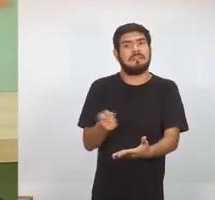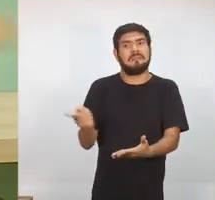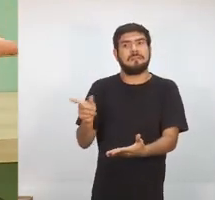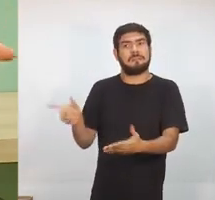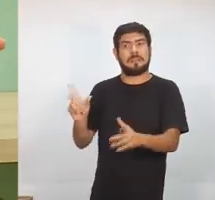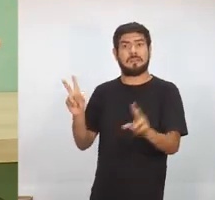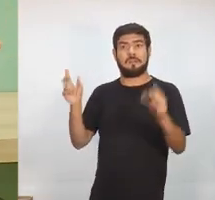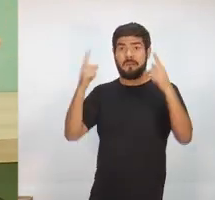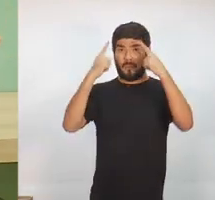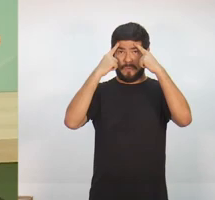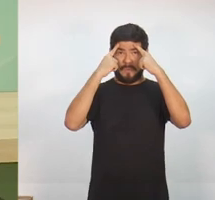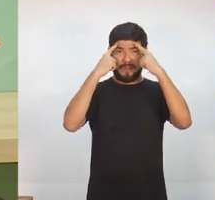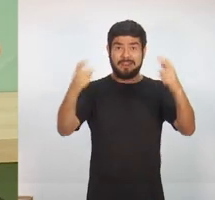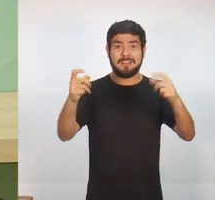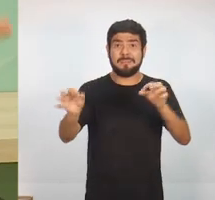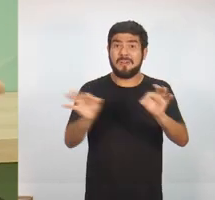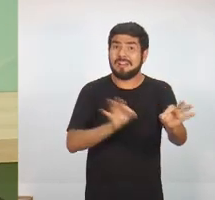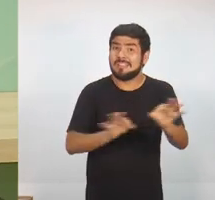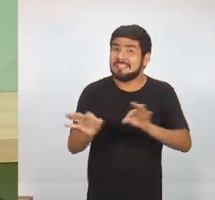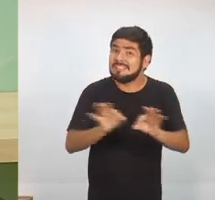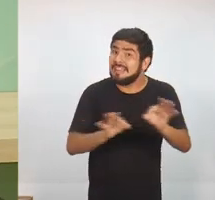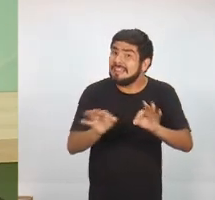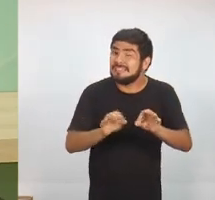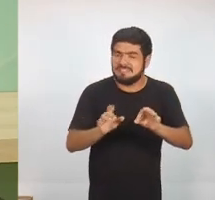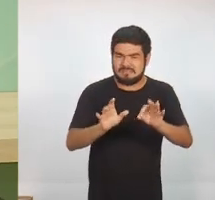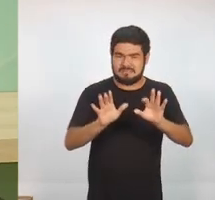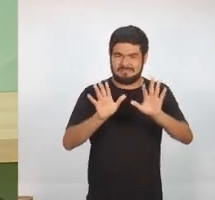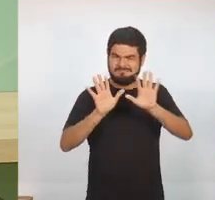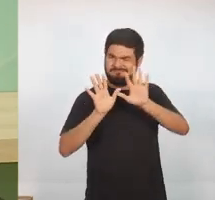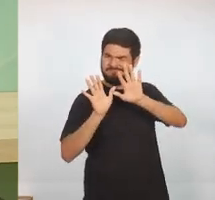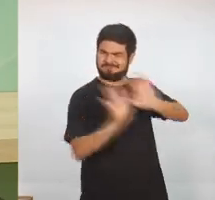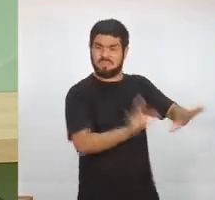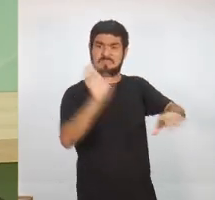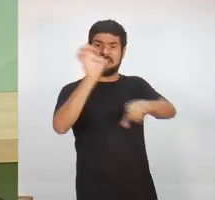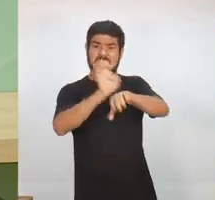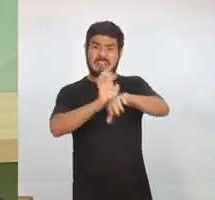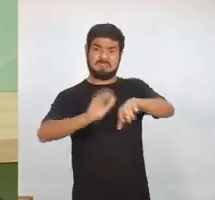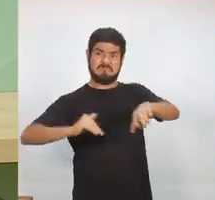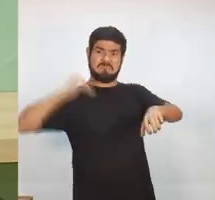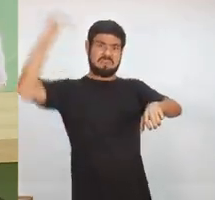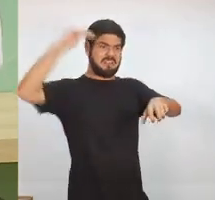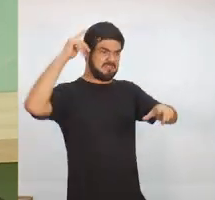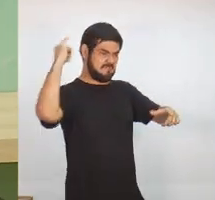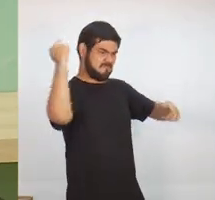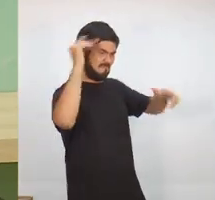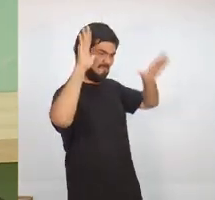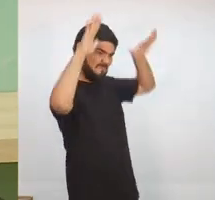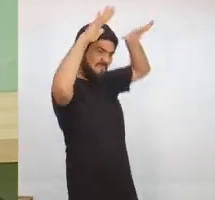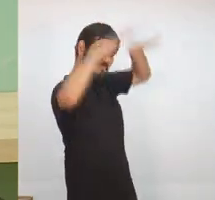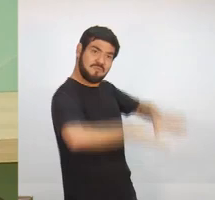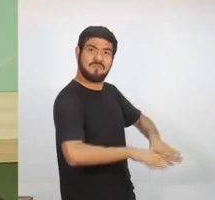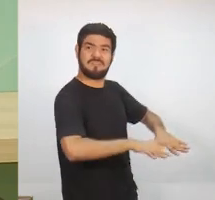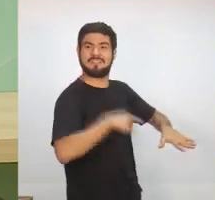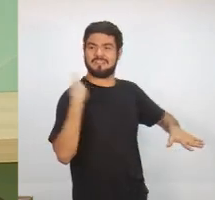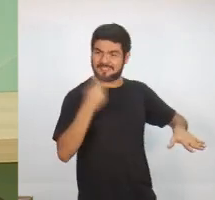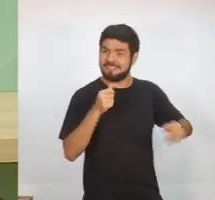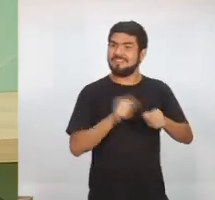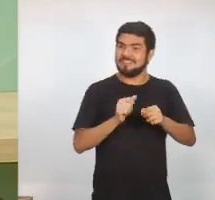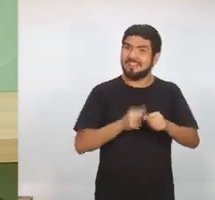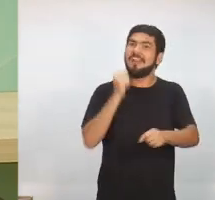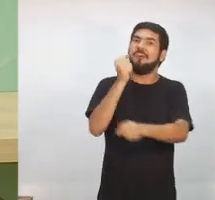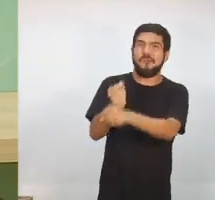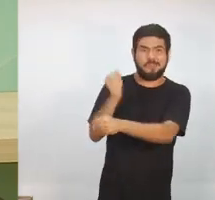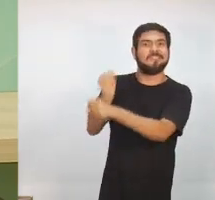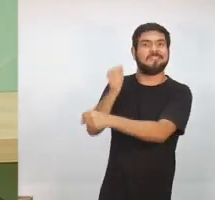crime organizado seja combatido por um Estado mais organizado. E é isso que nós vamos fazer. Iremos construir